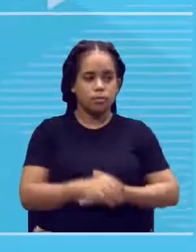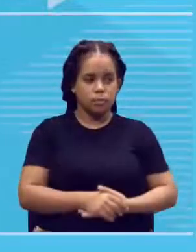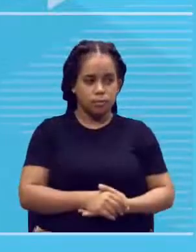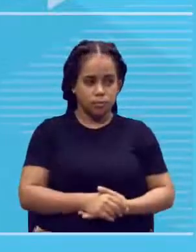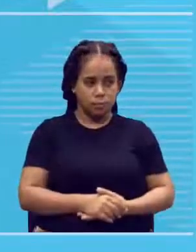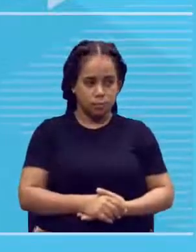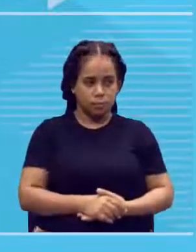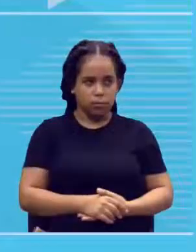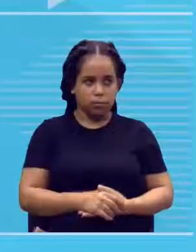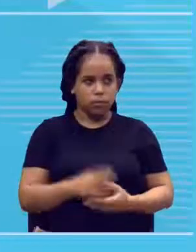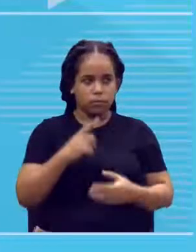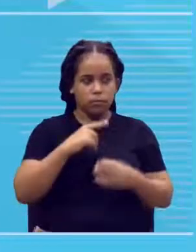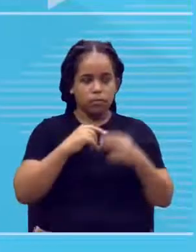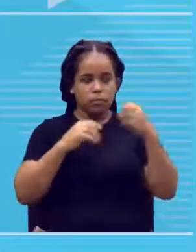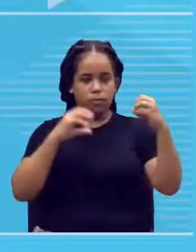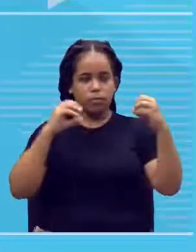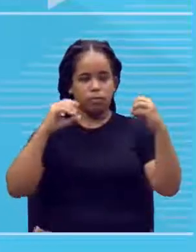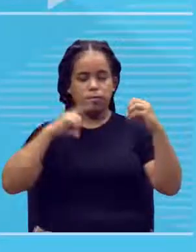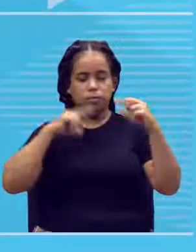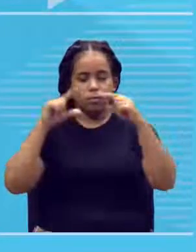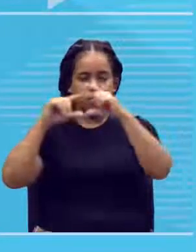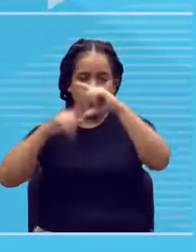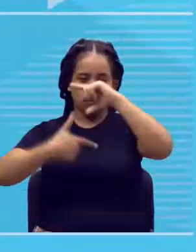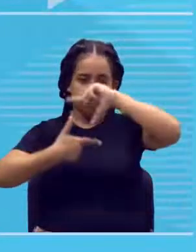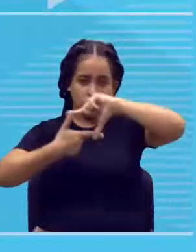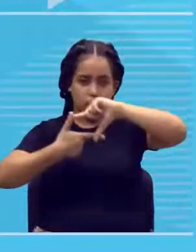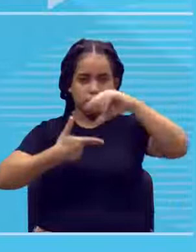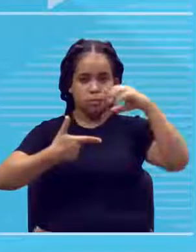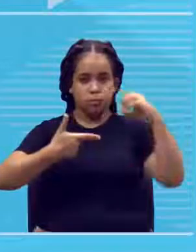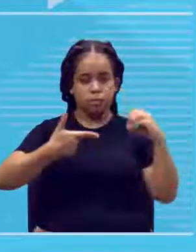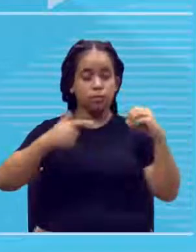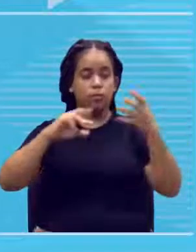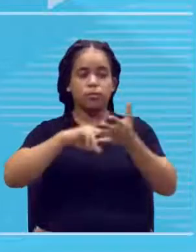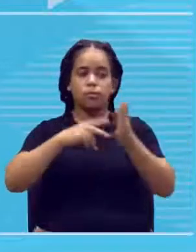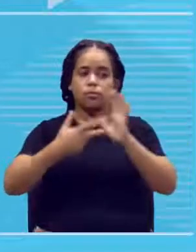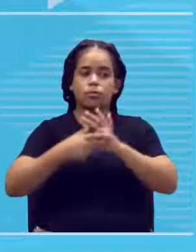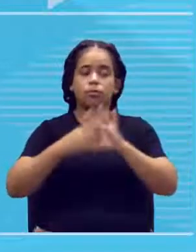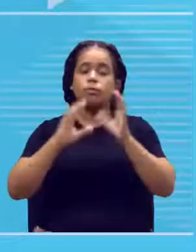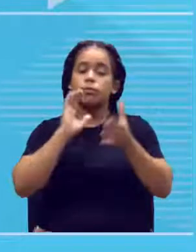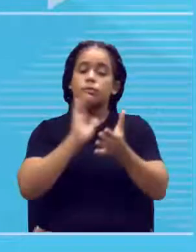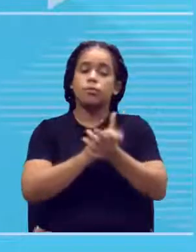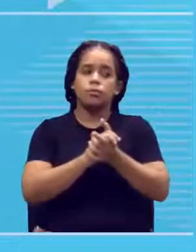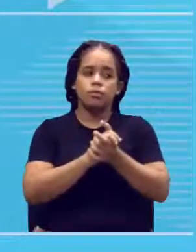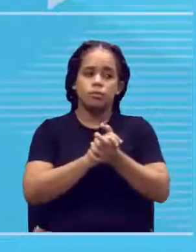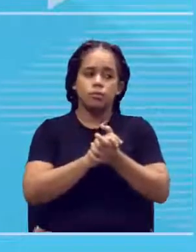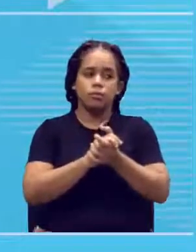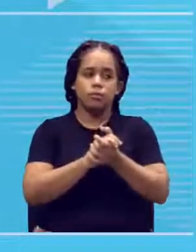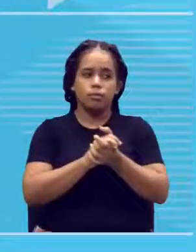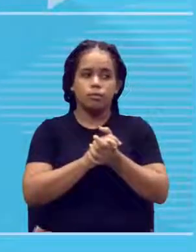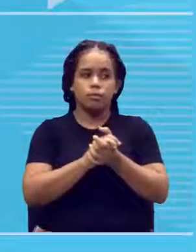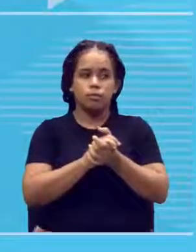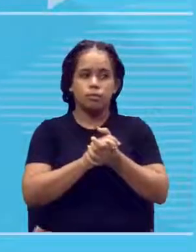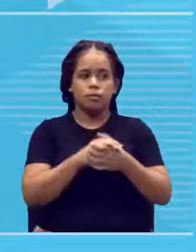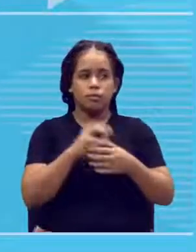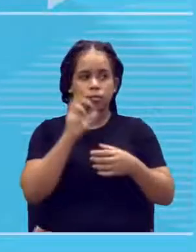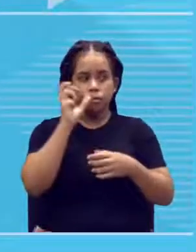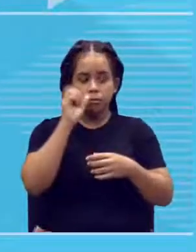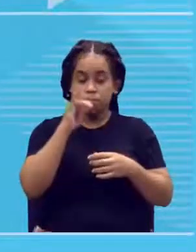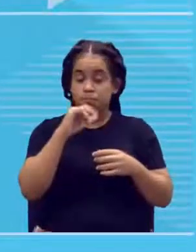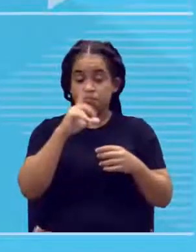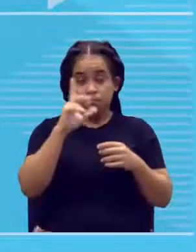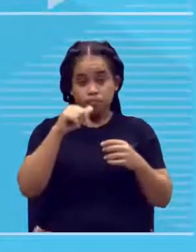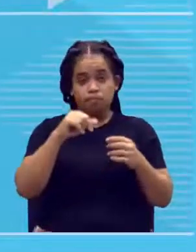tá? Entre dois indivíduos vão representar casamentos, certo? Se esse